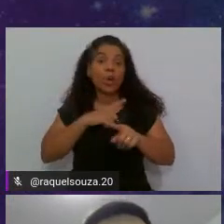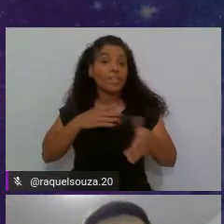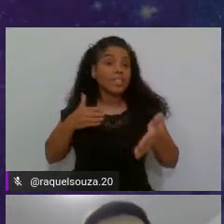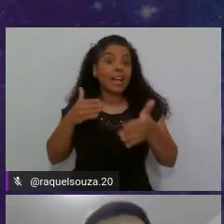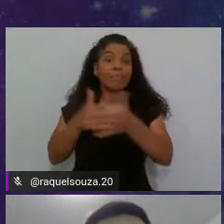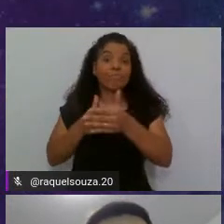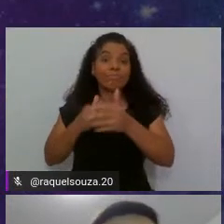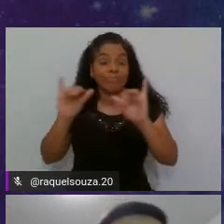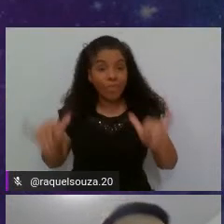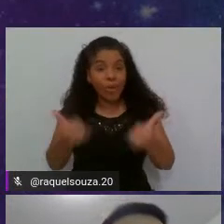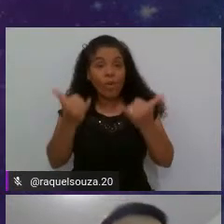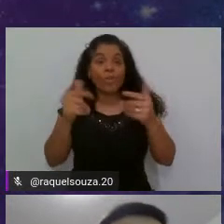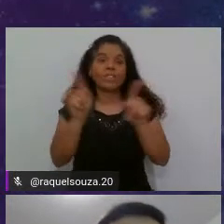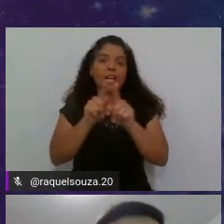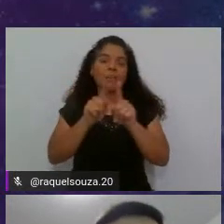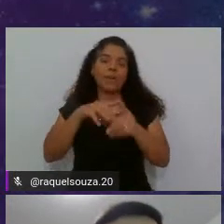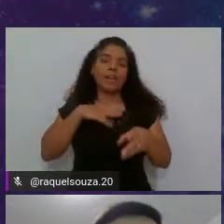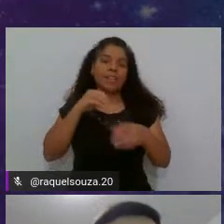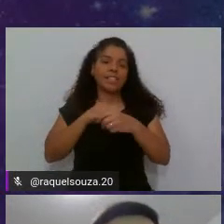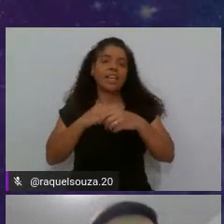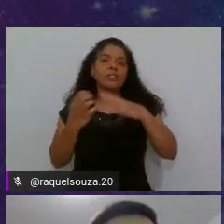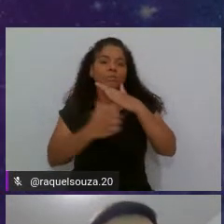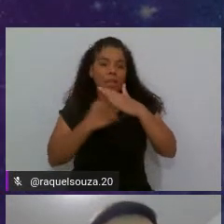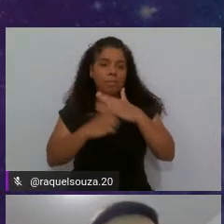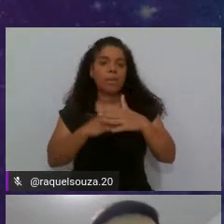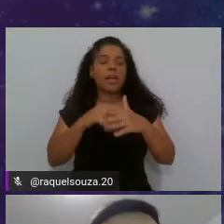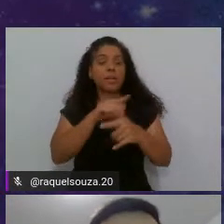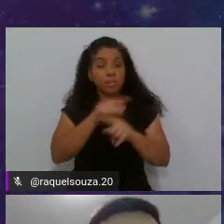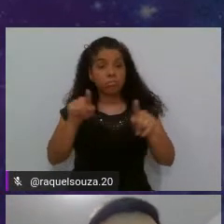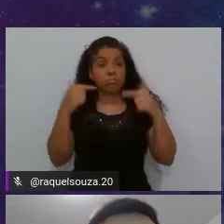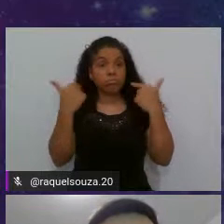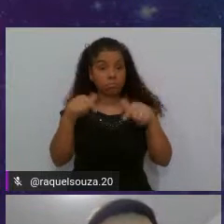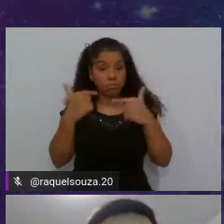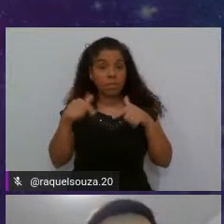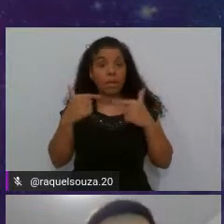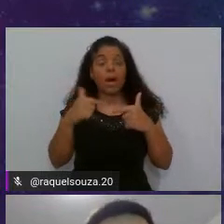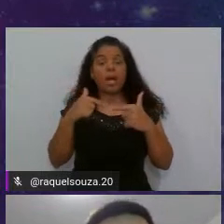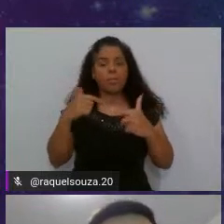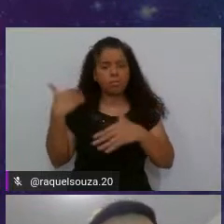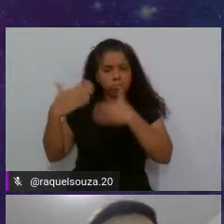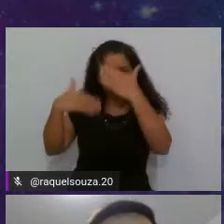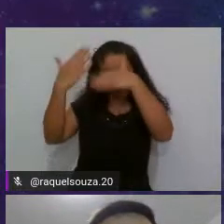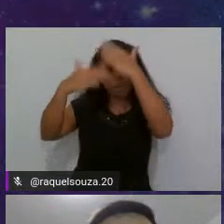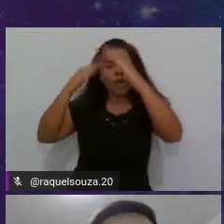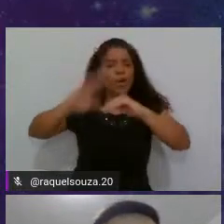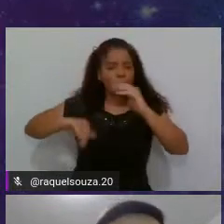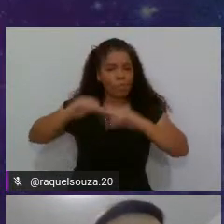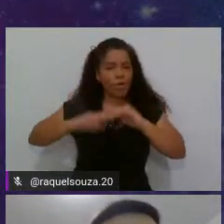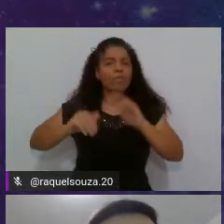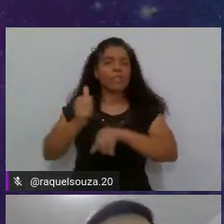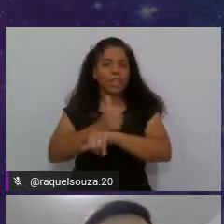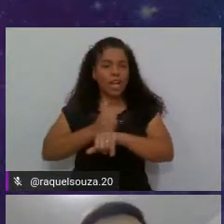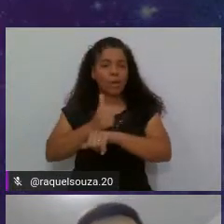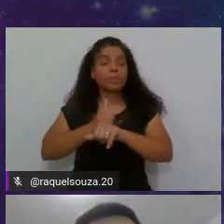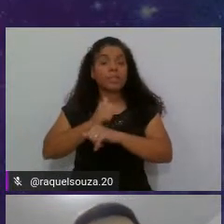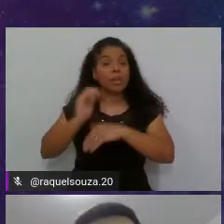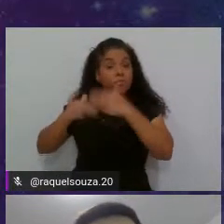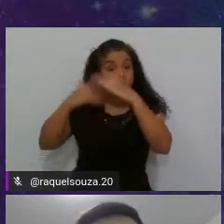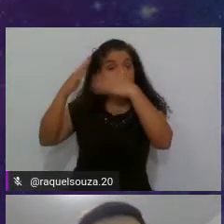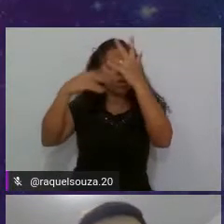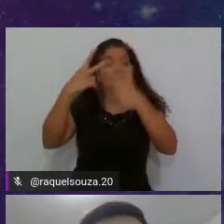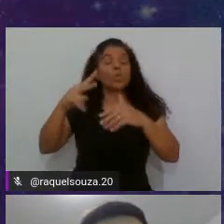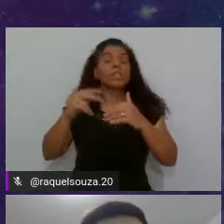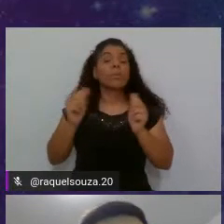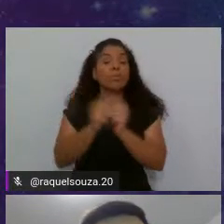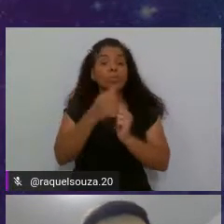suas oportunidades dentro da empresa que você trabalha, né? Para você crescer profissionalmente. Você está limitando o crescimento dos seus colegas que estão